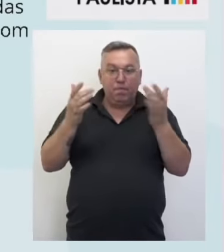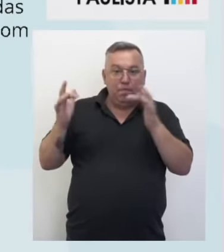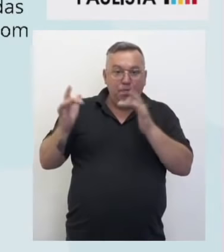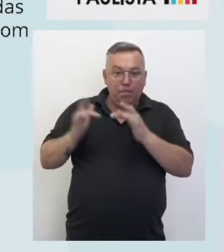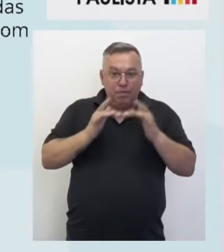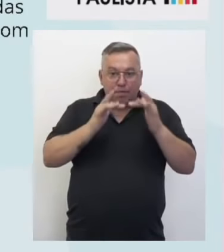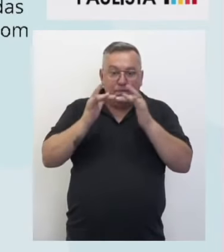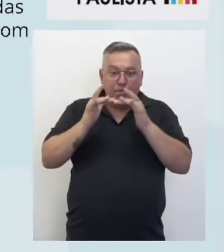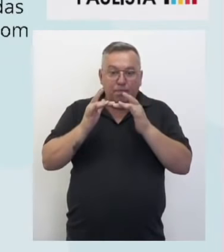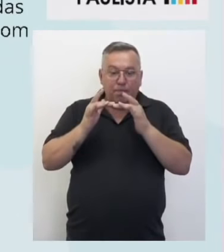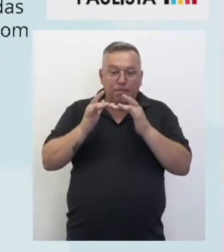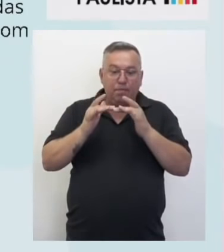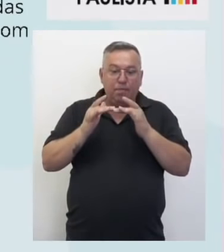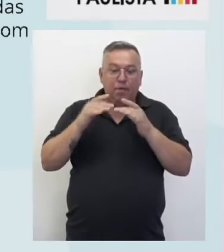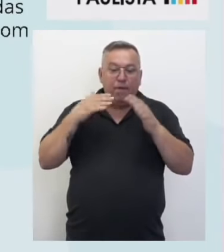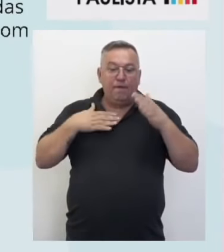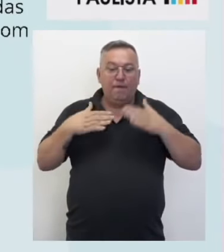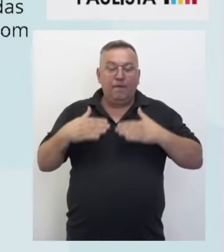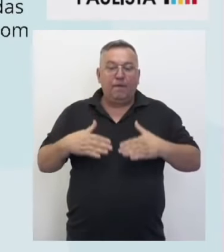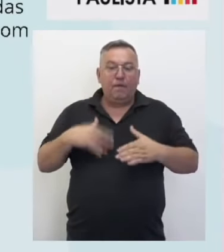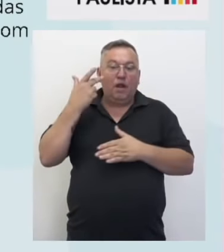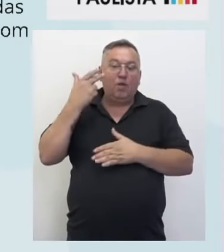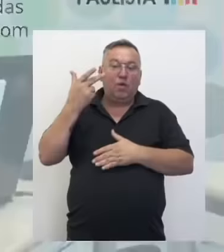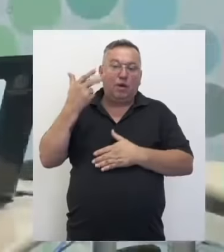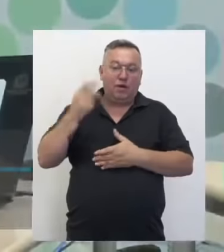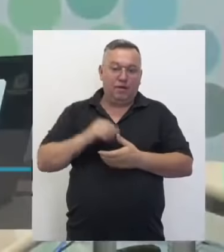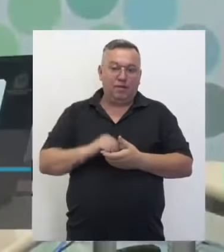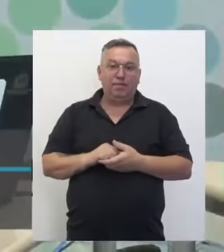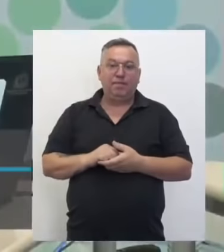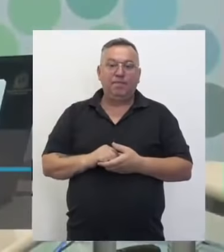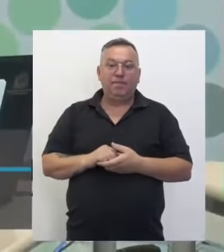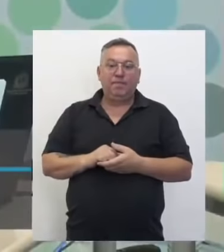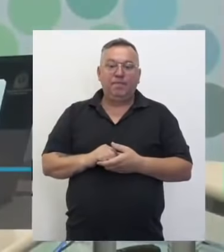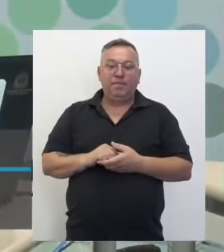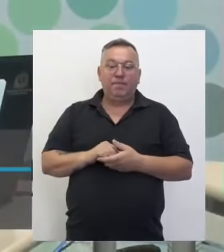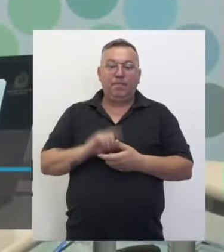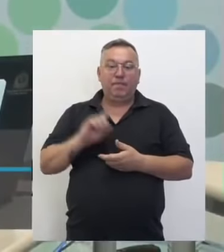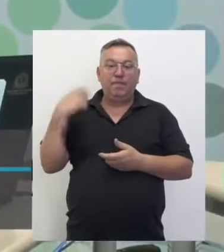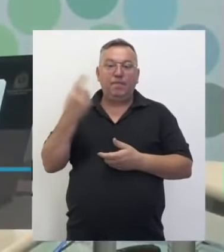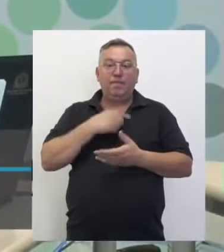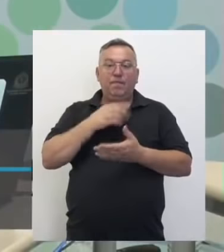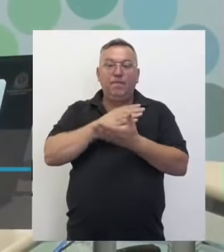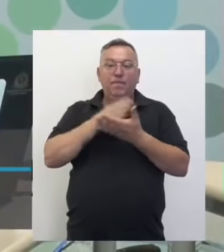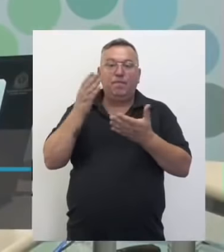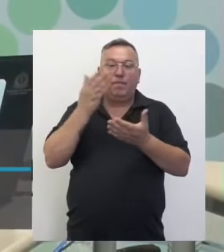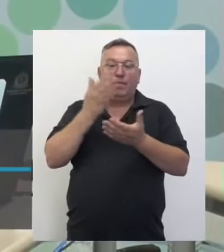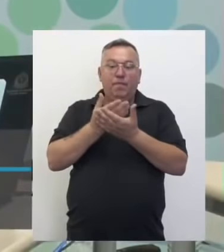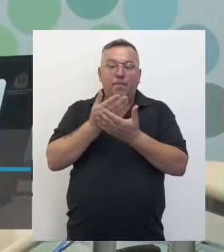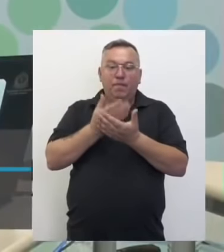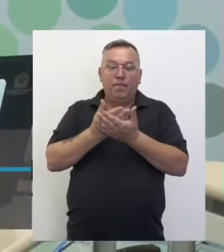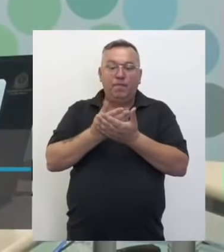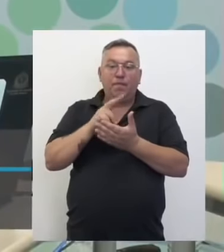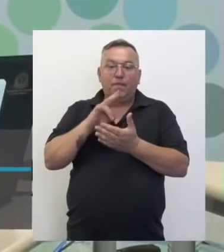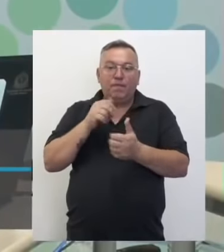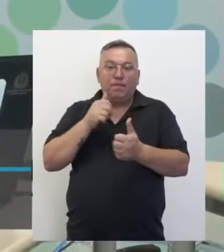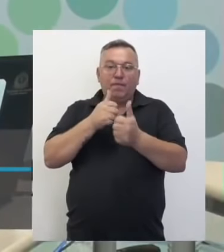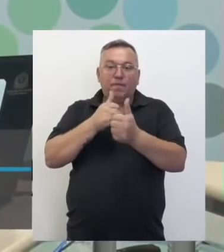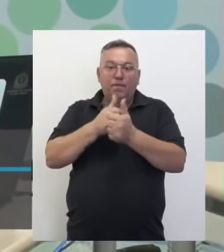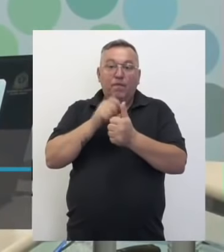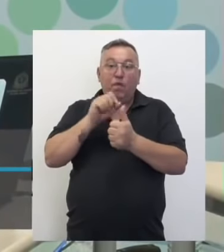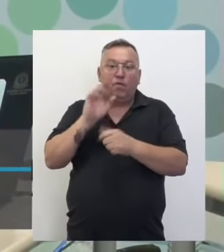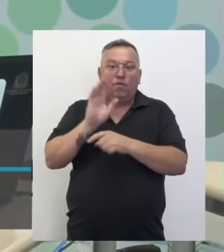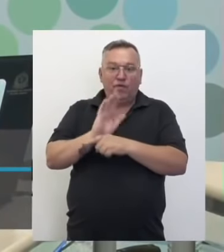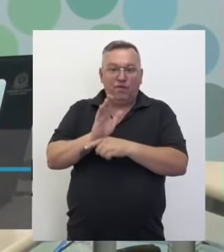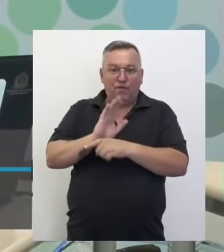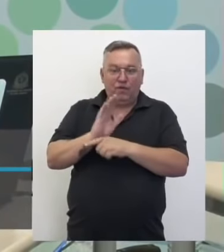componentes físicos naturais. Para a gente começar a nossa aula, nós vamos acompanhar aí um vídeo